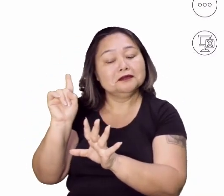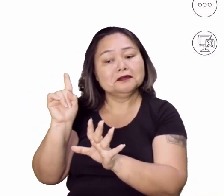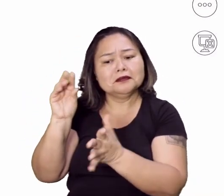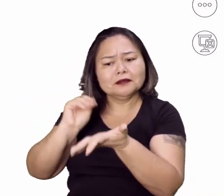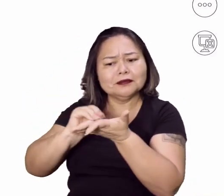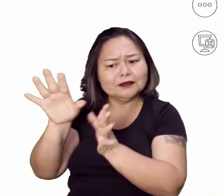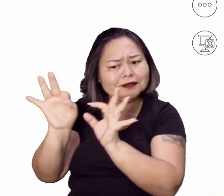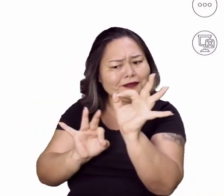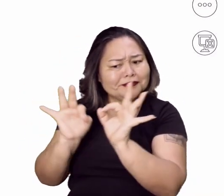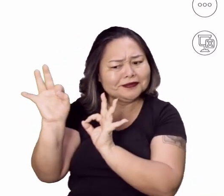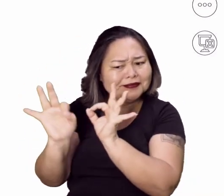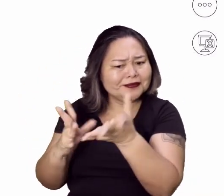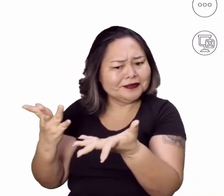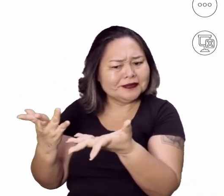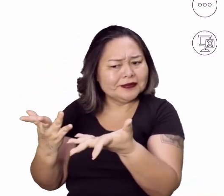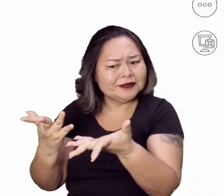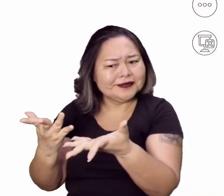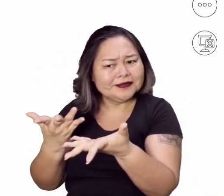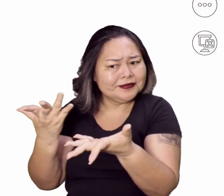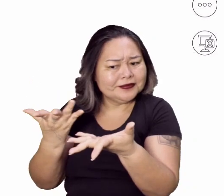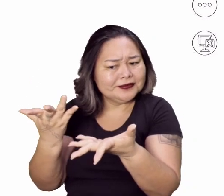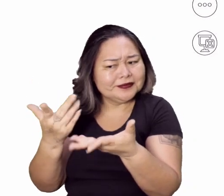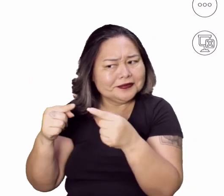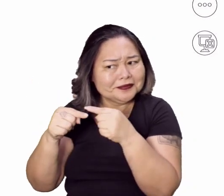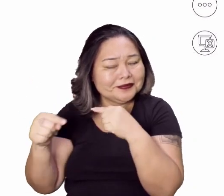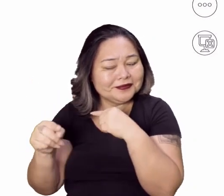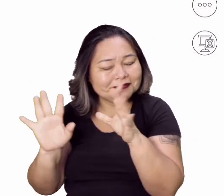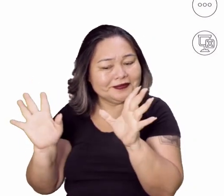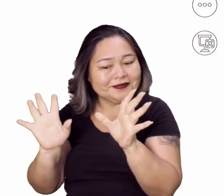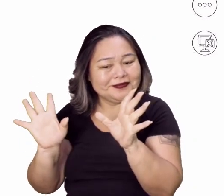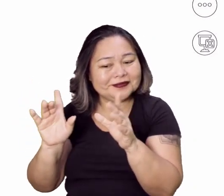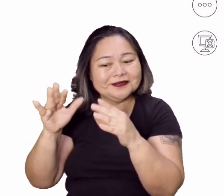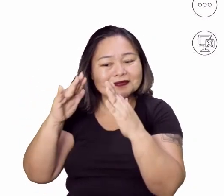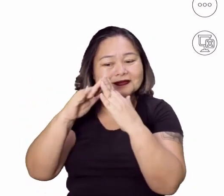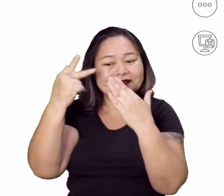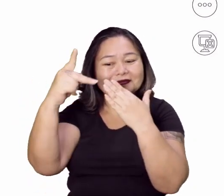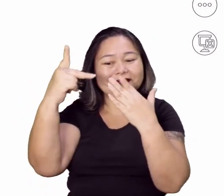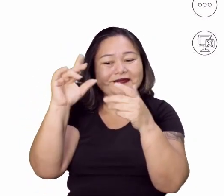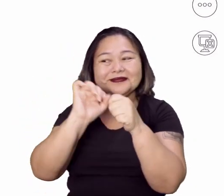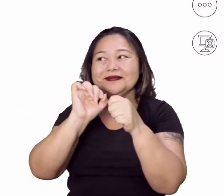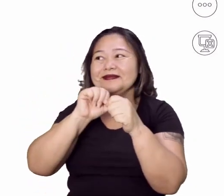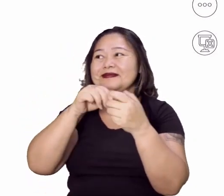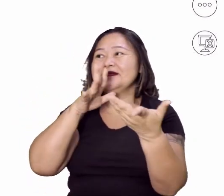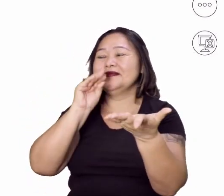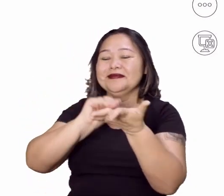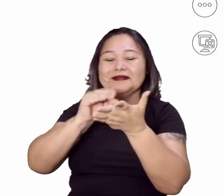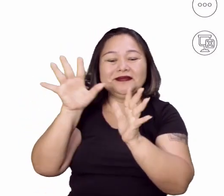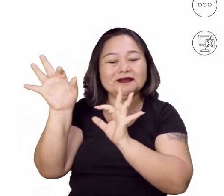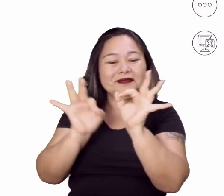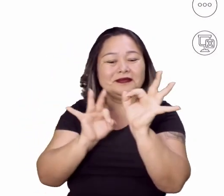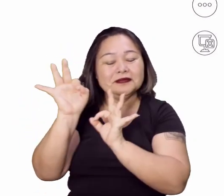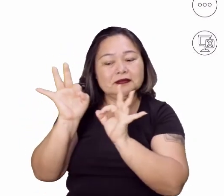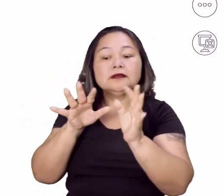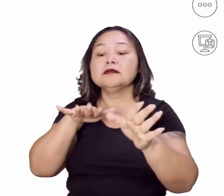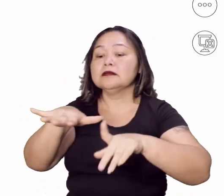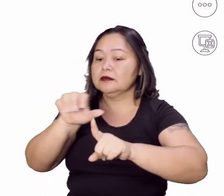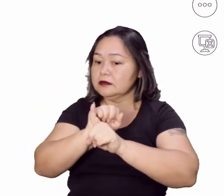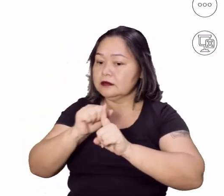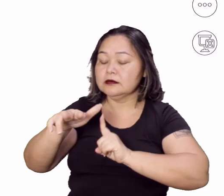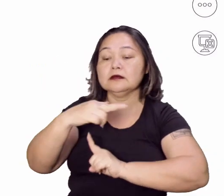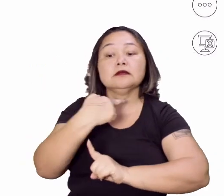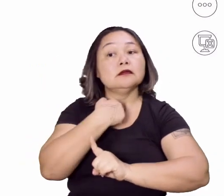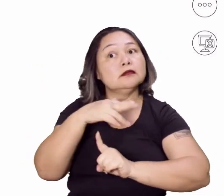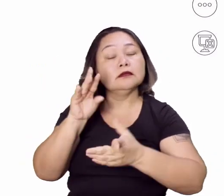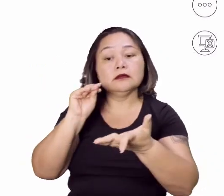Bom, desorganização só se for, não tem nada a ver, né? Só se for na casa da pessoa que é desorganizada, mas o movimento social não